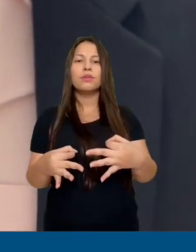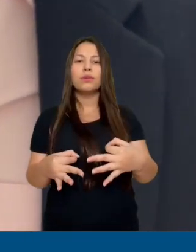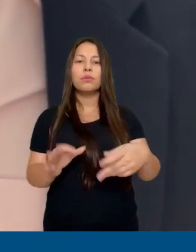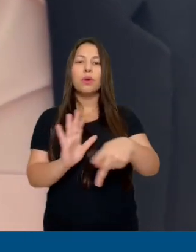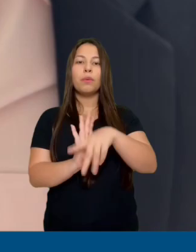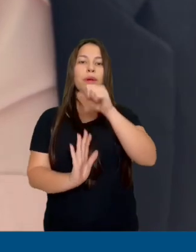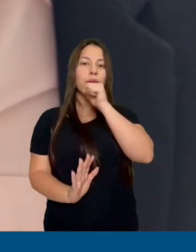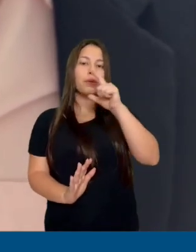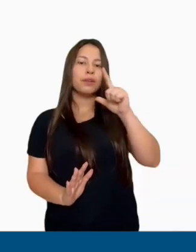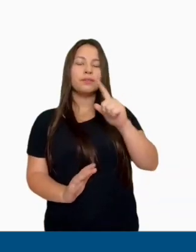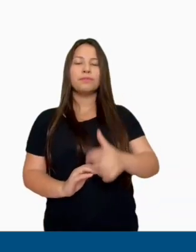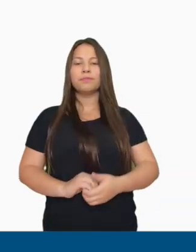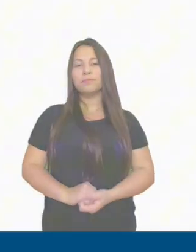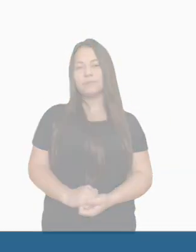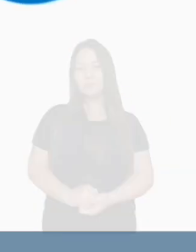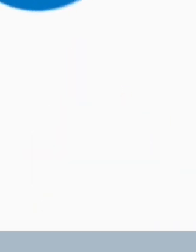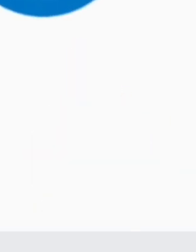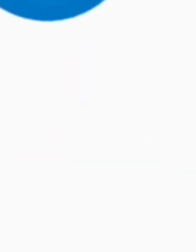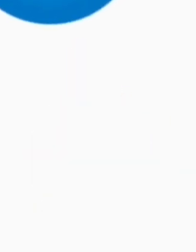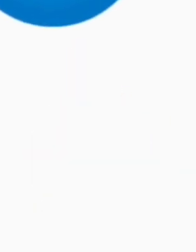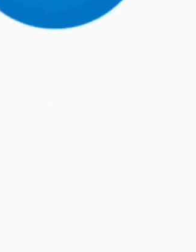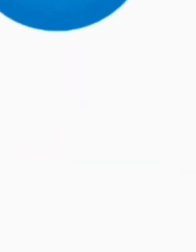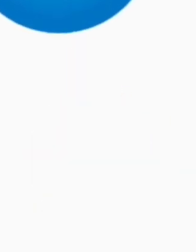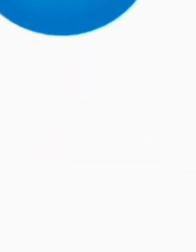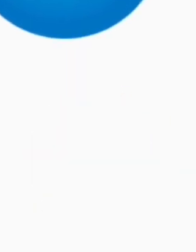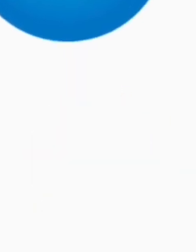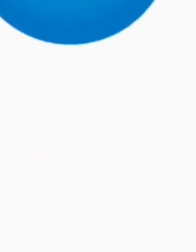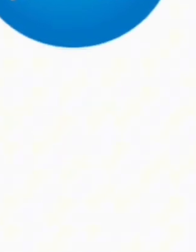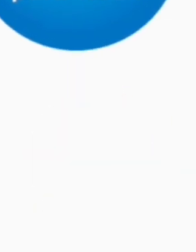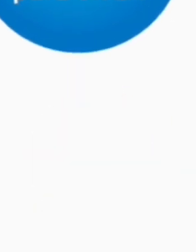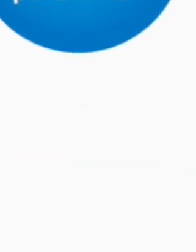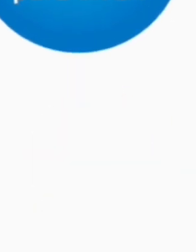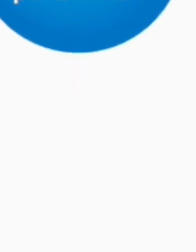para o cidadão limerense. Obrigado. Obrigado. Obrigado.